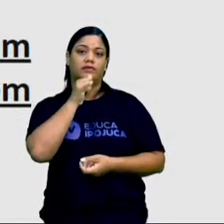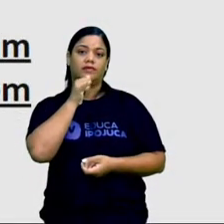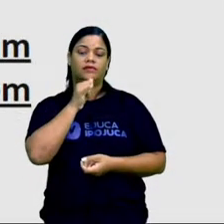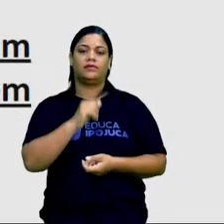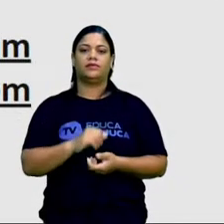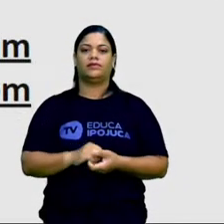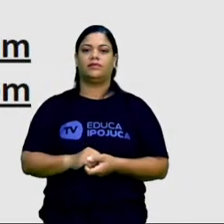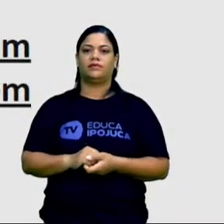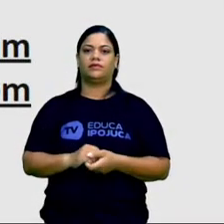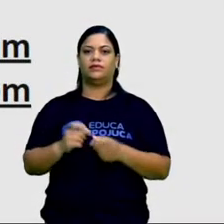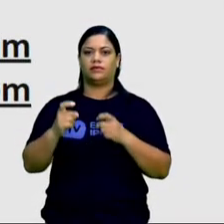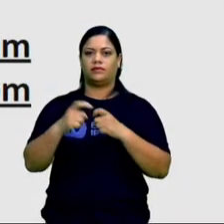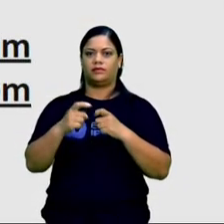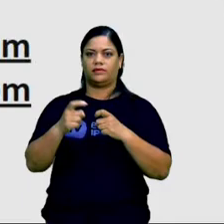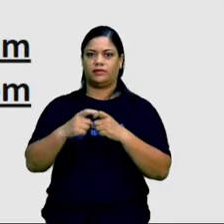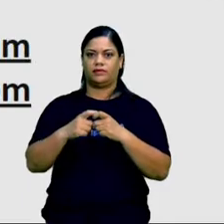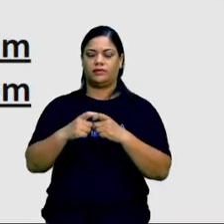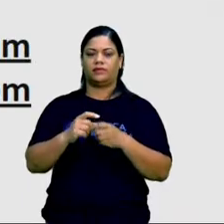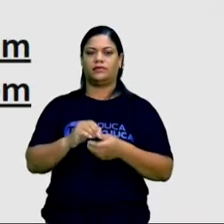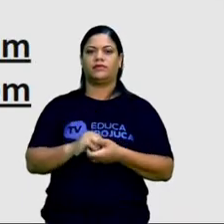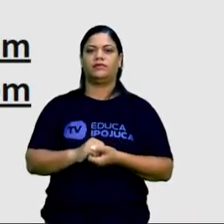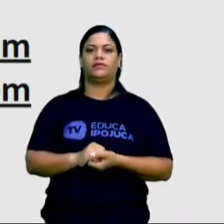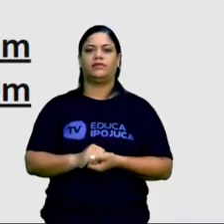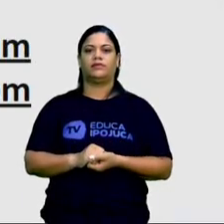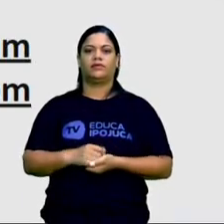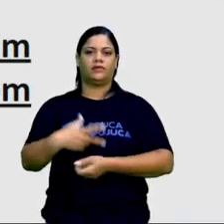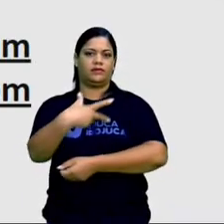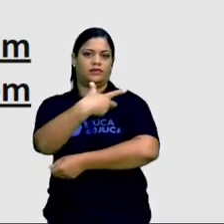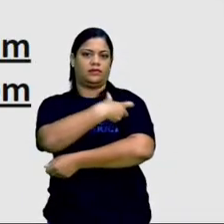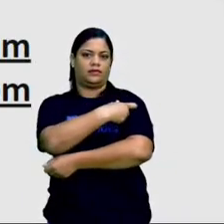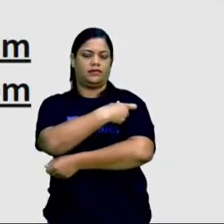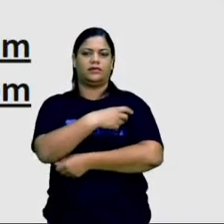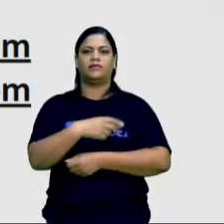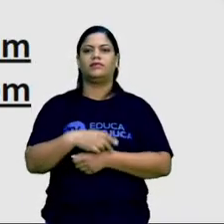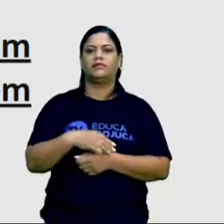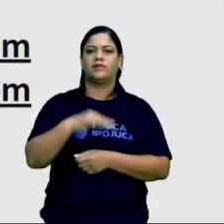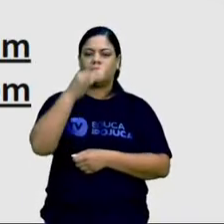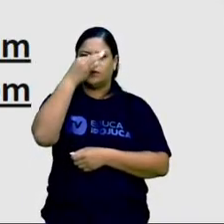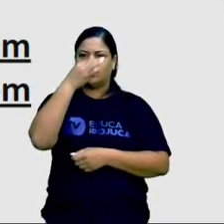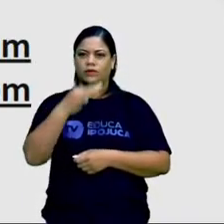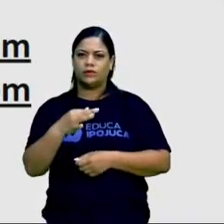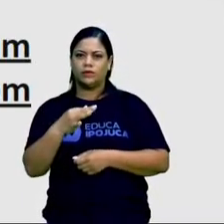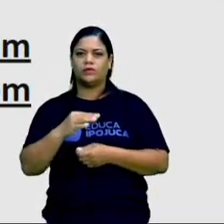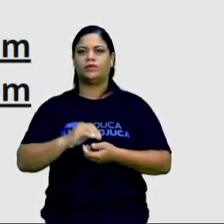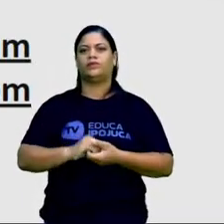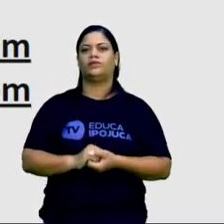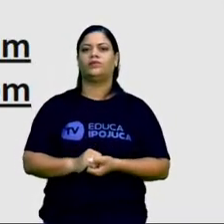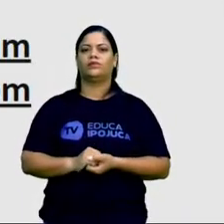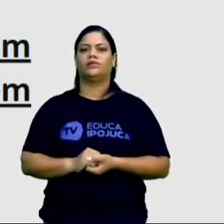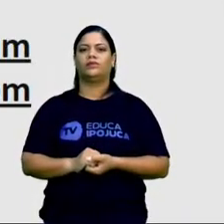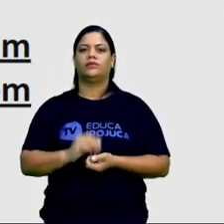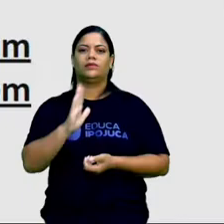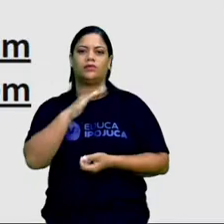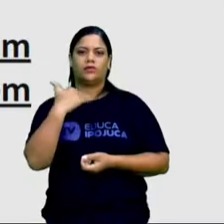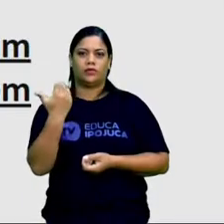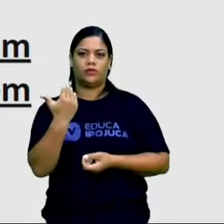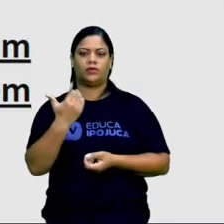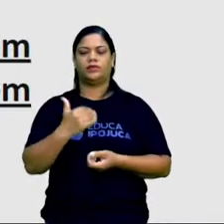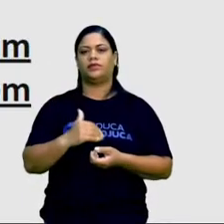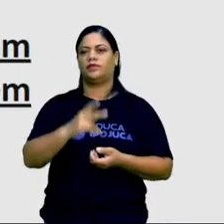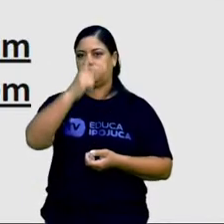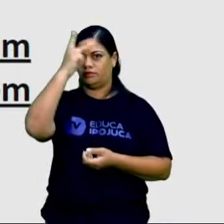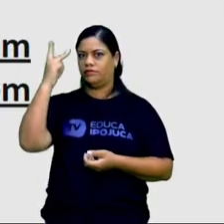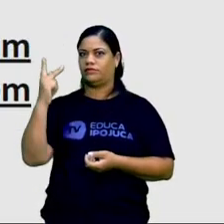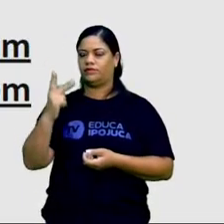Médico quebra o silêncio. A vacina contra a gripe é o que está causando o surto mortal de gripe.